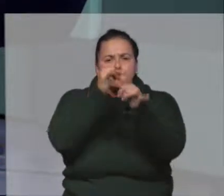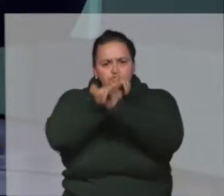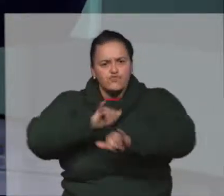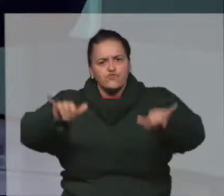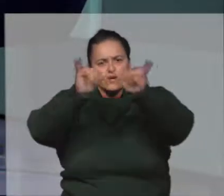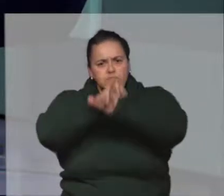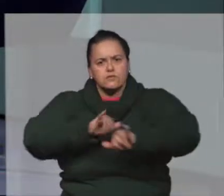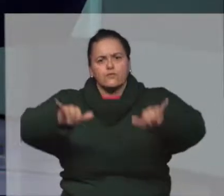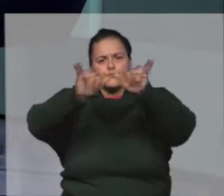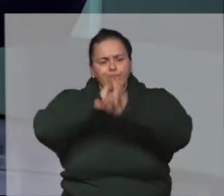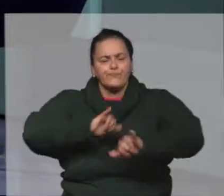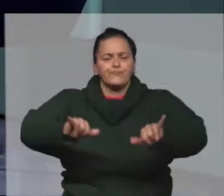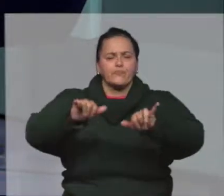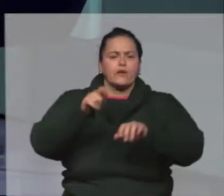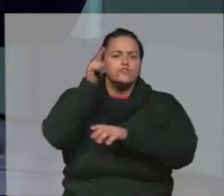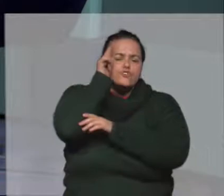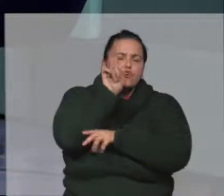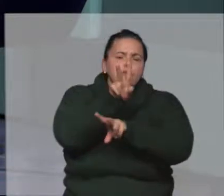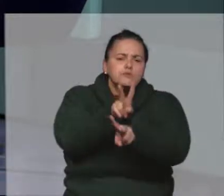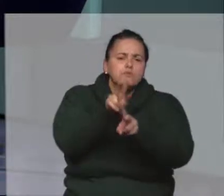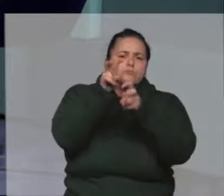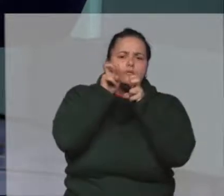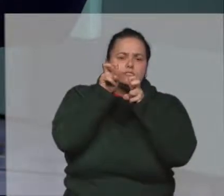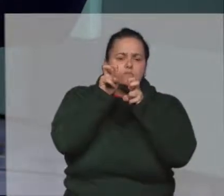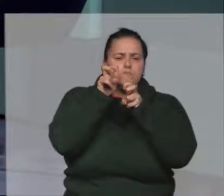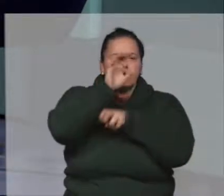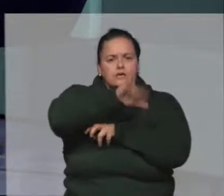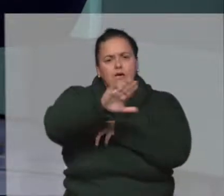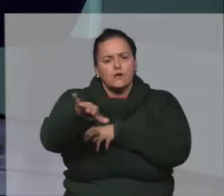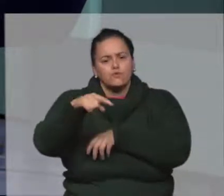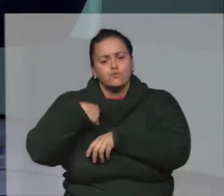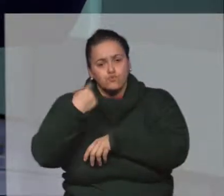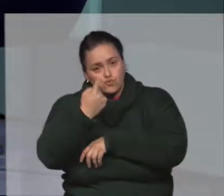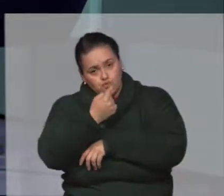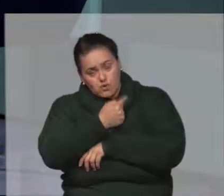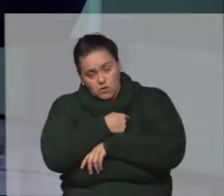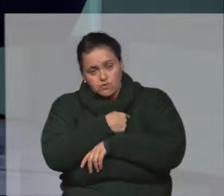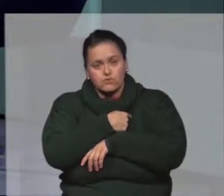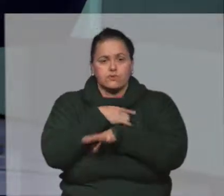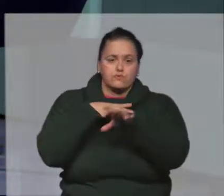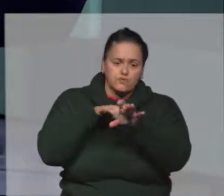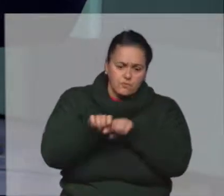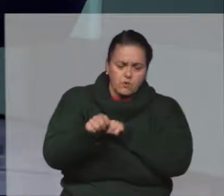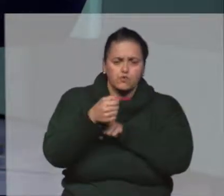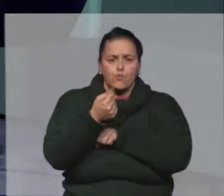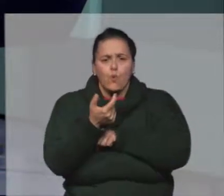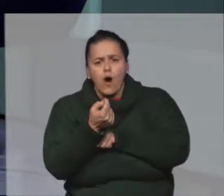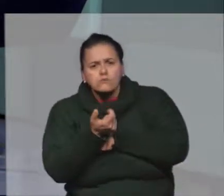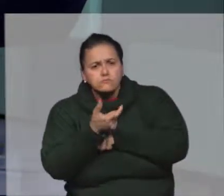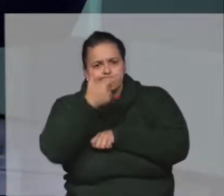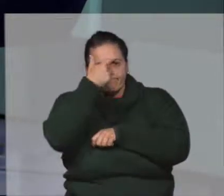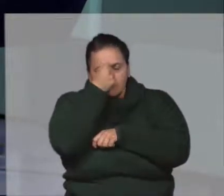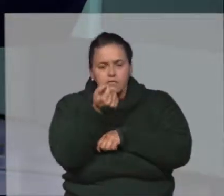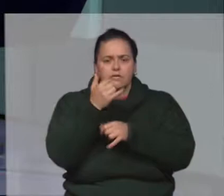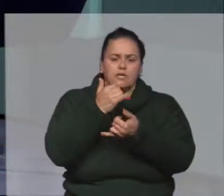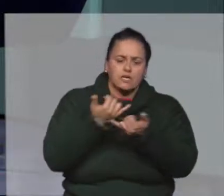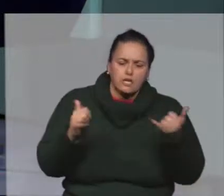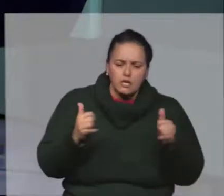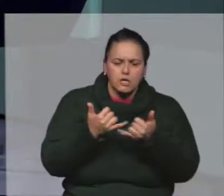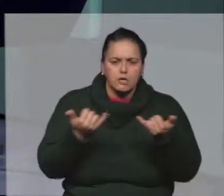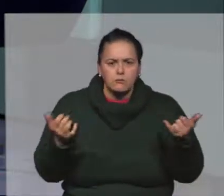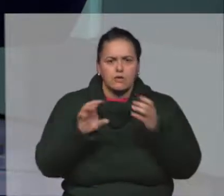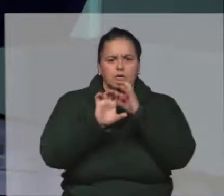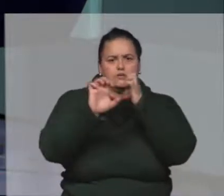e começou a divulgação, a gente conseguiu perceber que alunos nossos, alunos que estão se formando, se graduando em